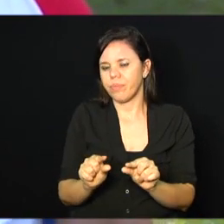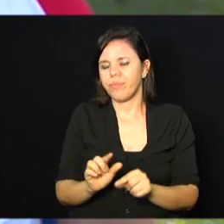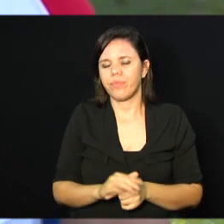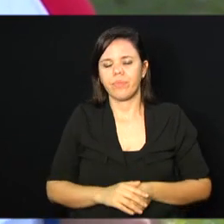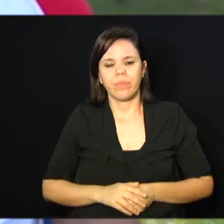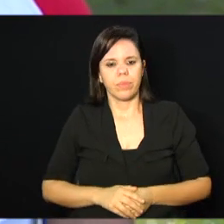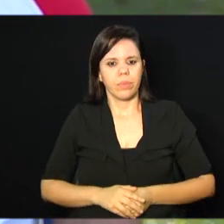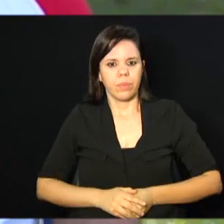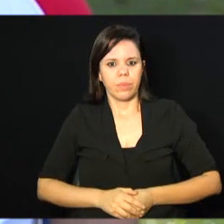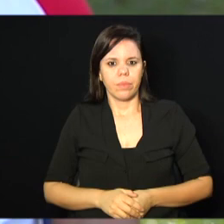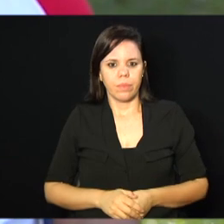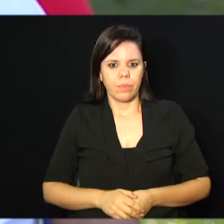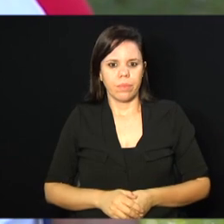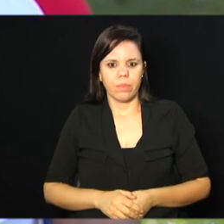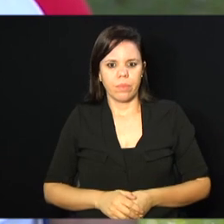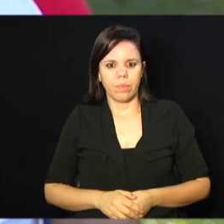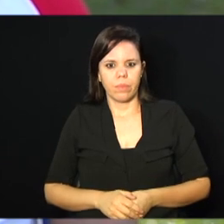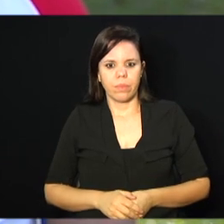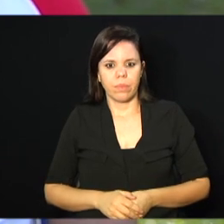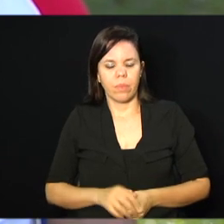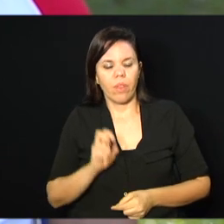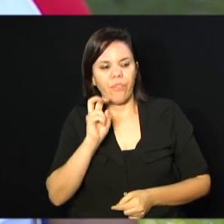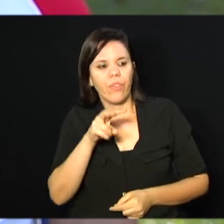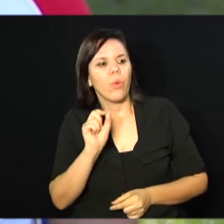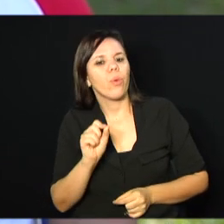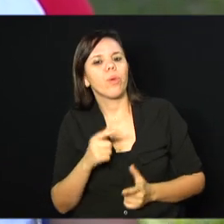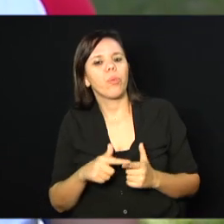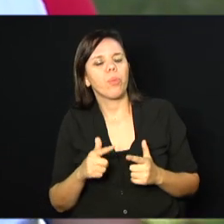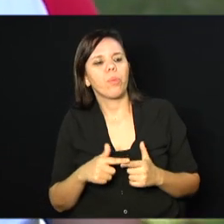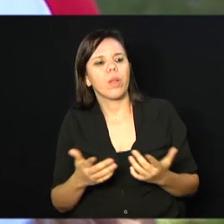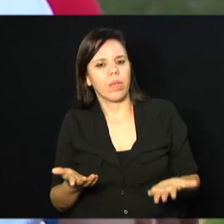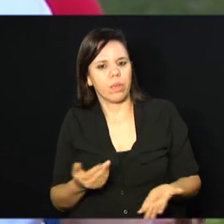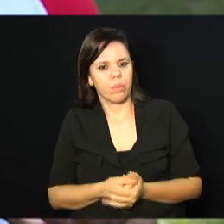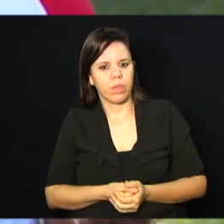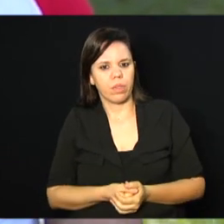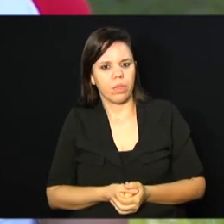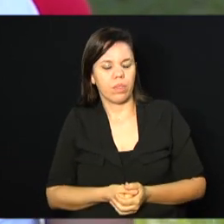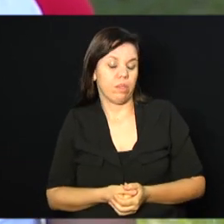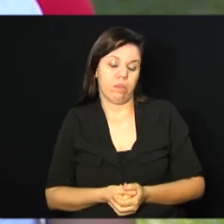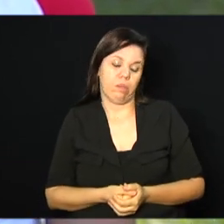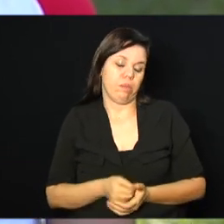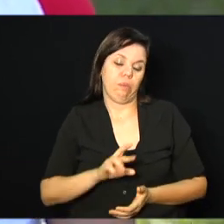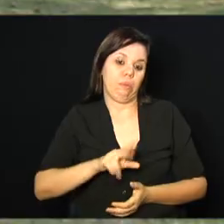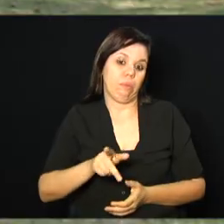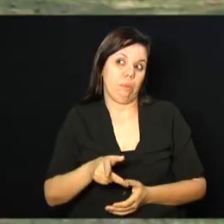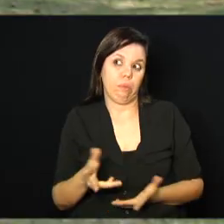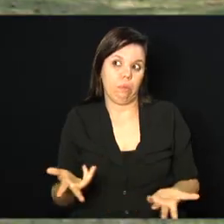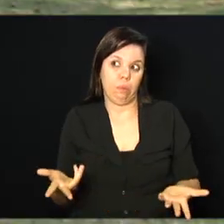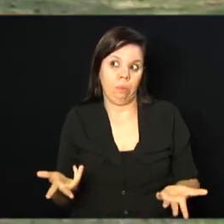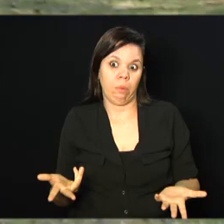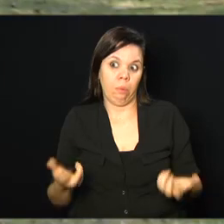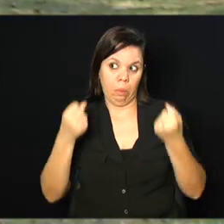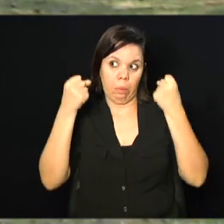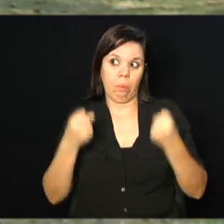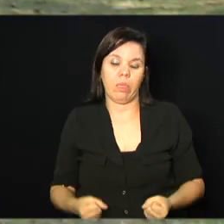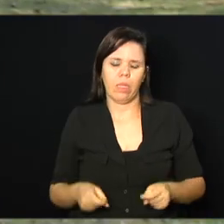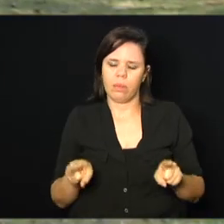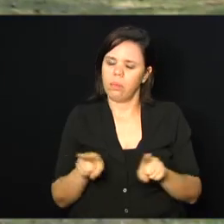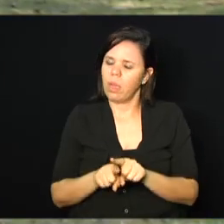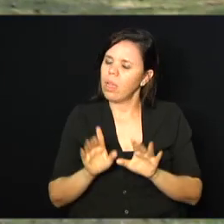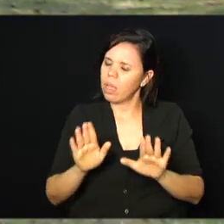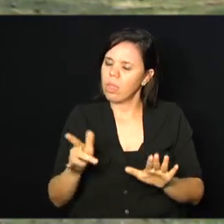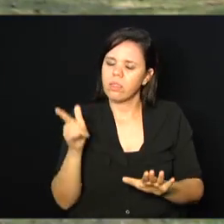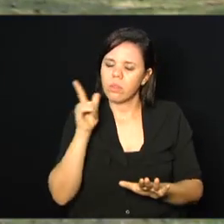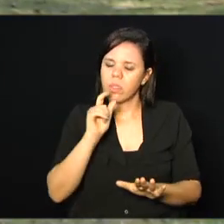vê que o problema deles não é tão grande quanto de outros. é além, né? É